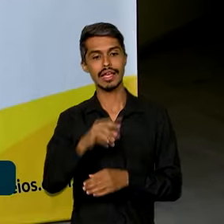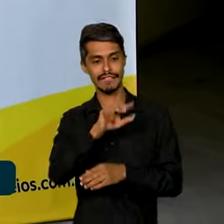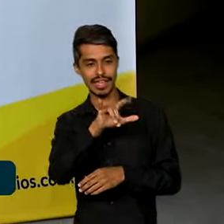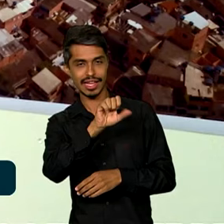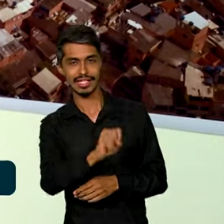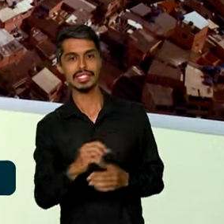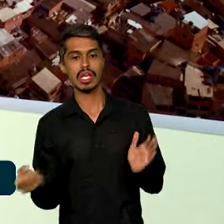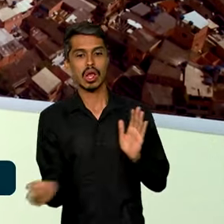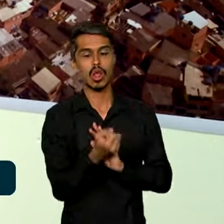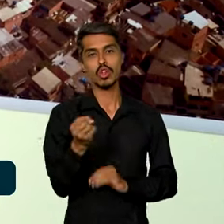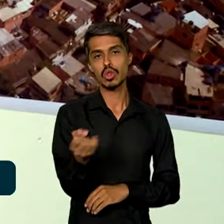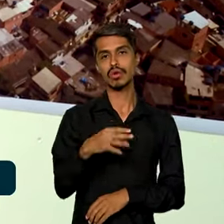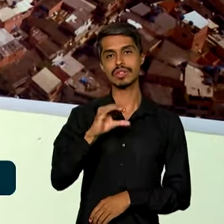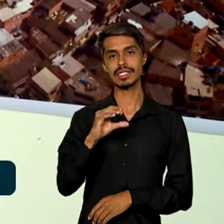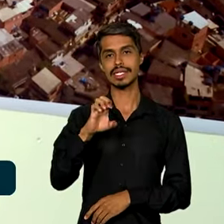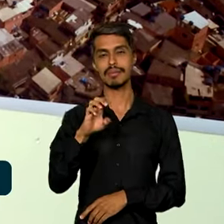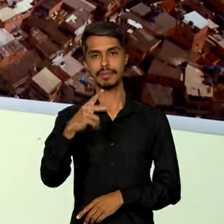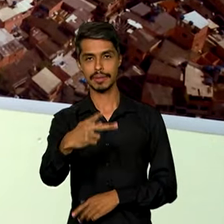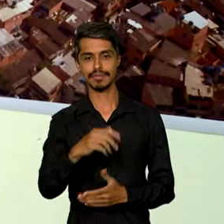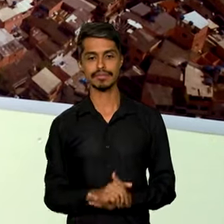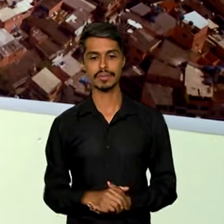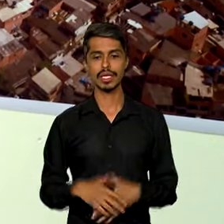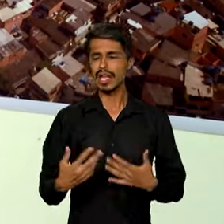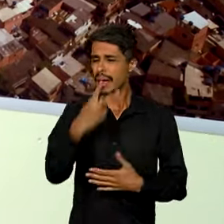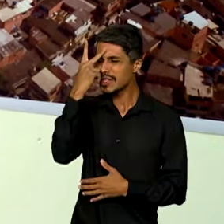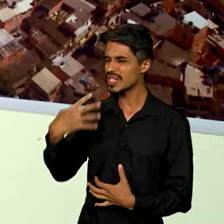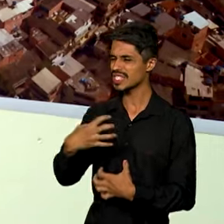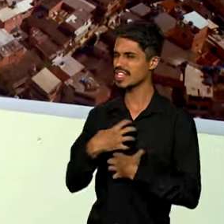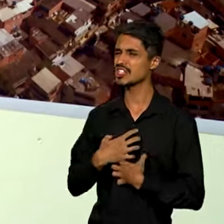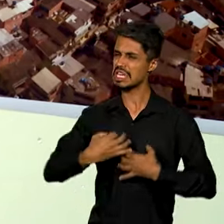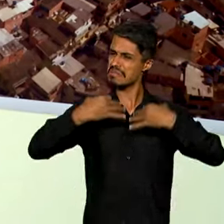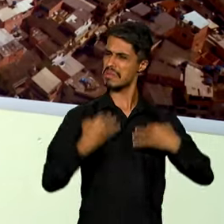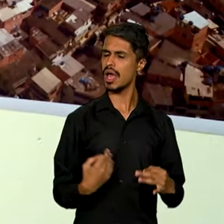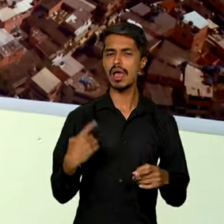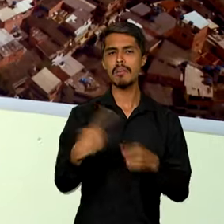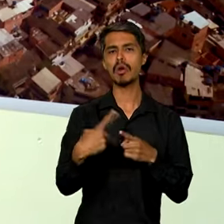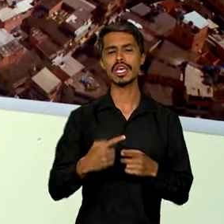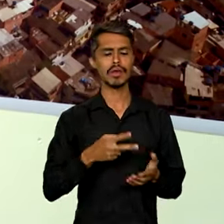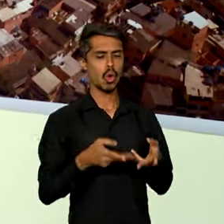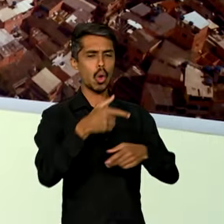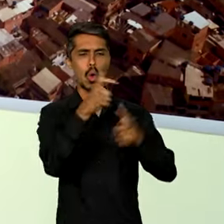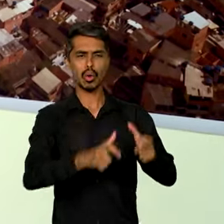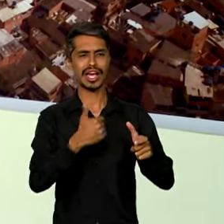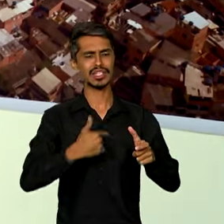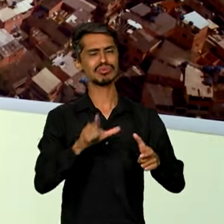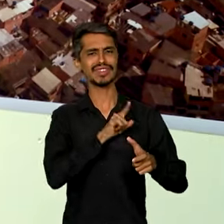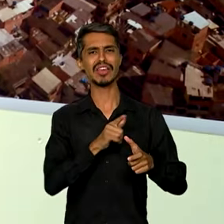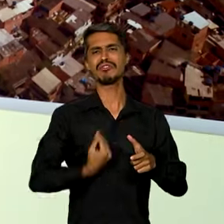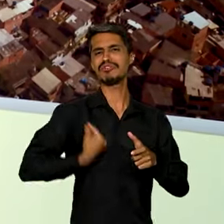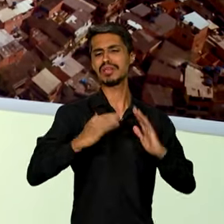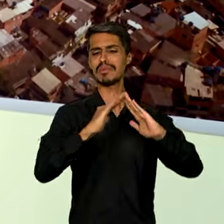um novo CEP. A pessoa se sentir digna. Saber que onde ela reside tem o reconhecimento, tem o endereço, tem